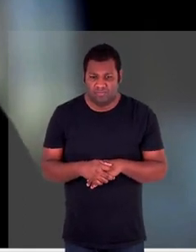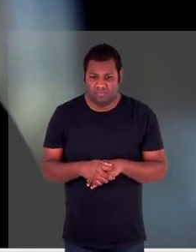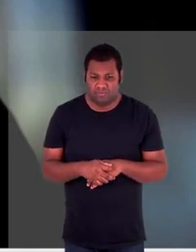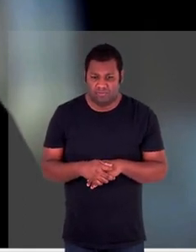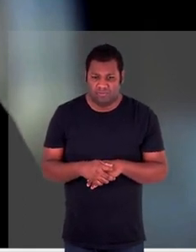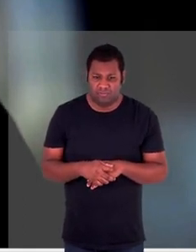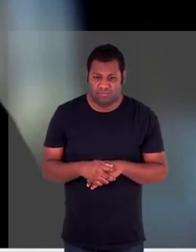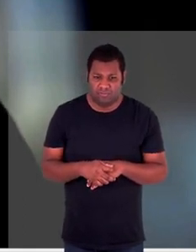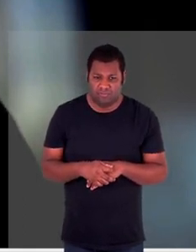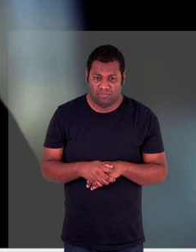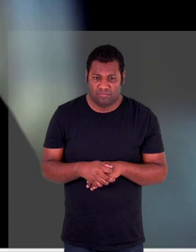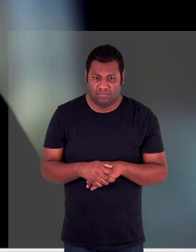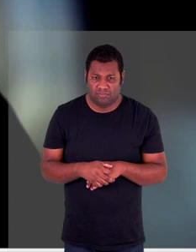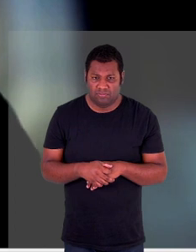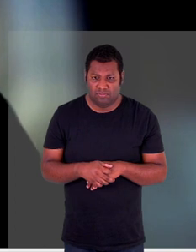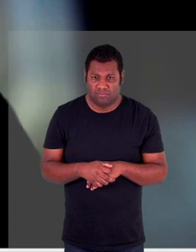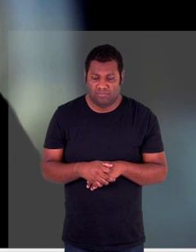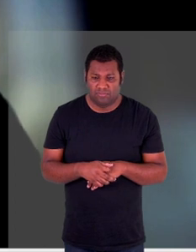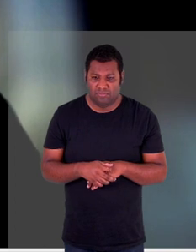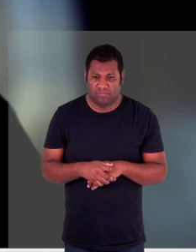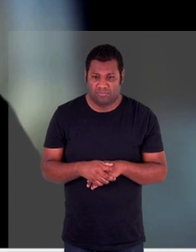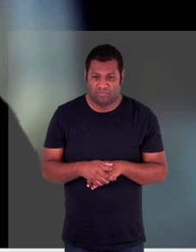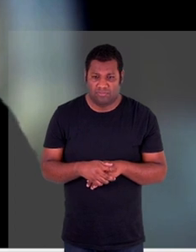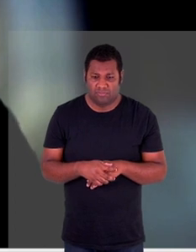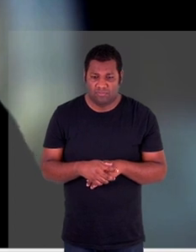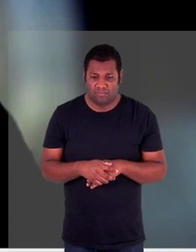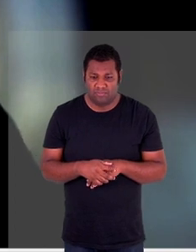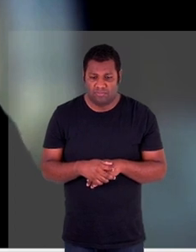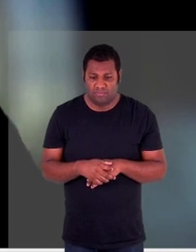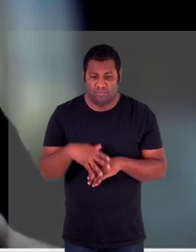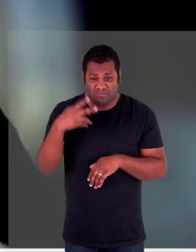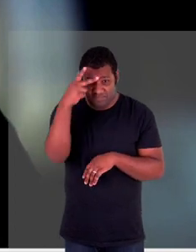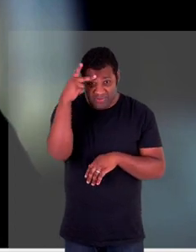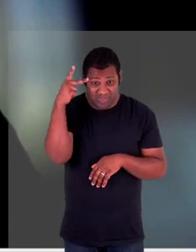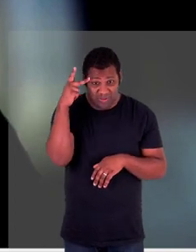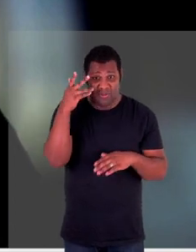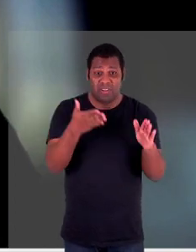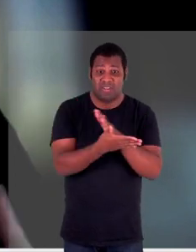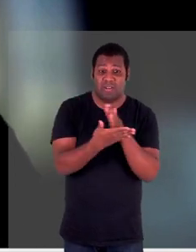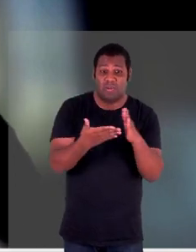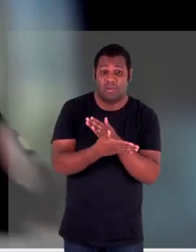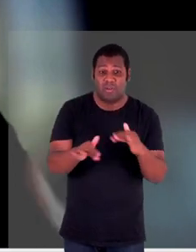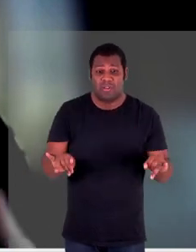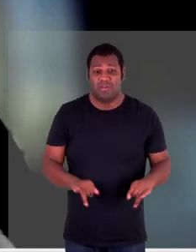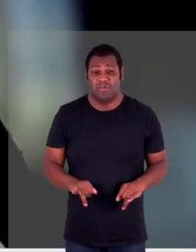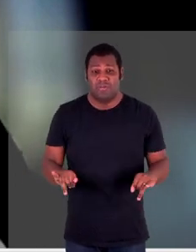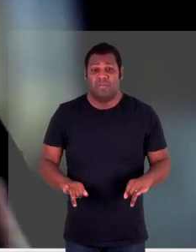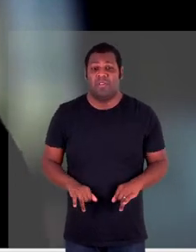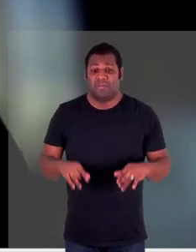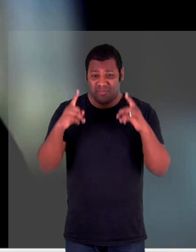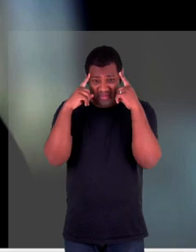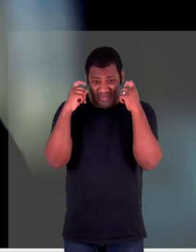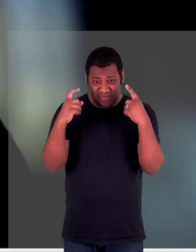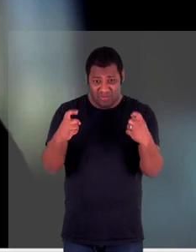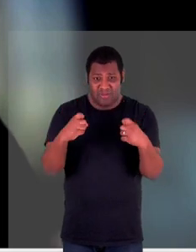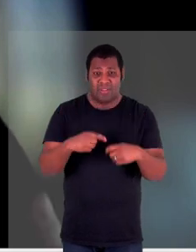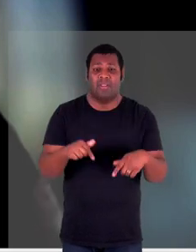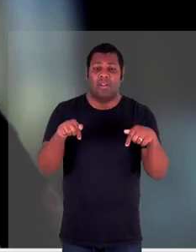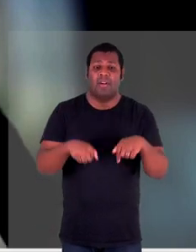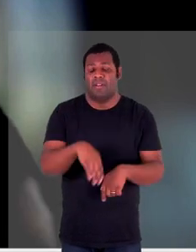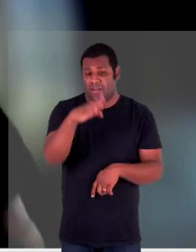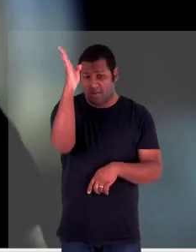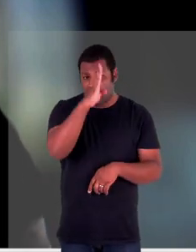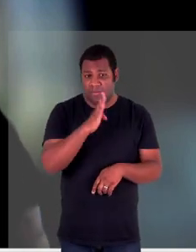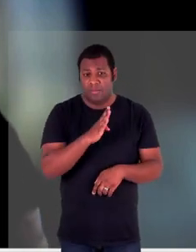com falta de preparo de pessoas que tem que enfrentar violência em outros lugares do mundo no Brasil a gente tem também essa parte tanto